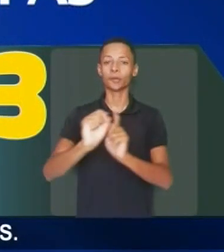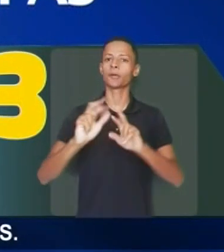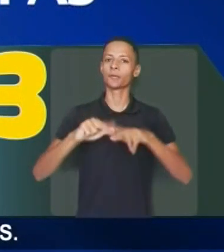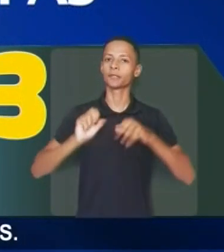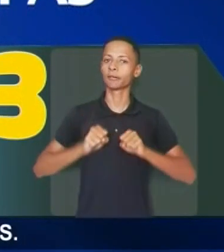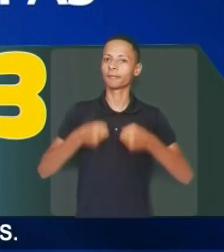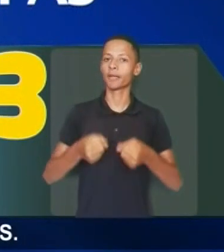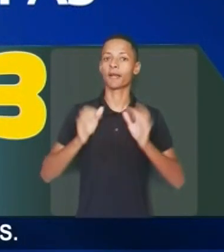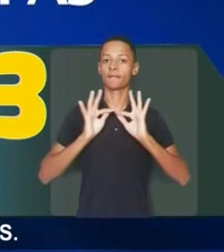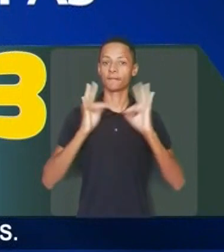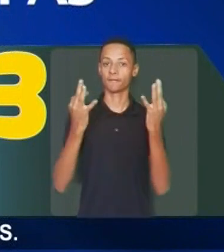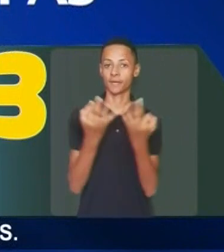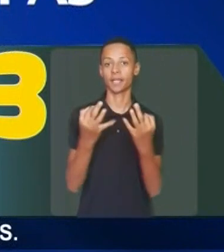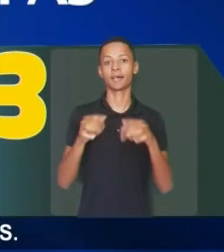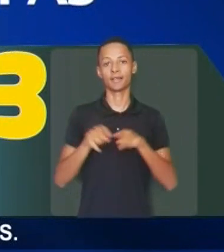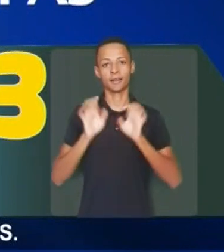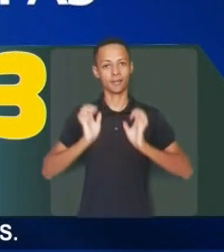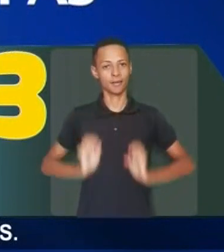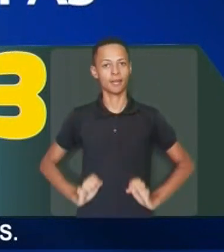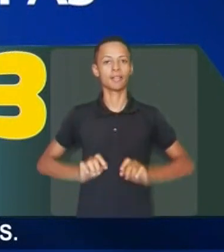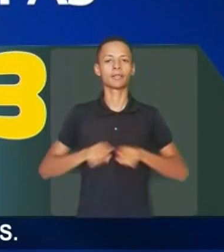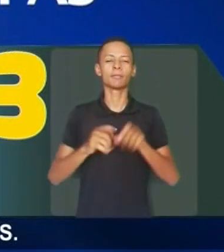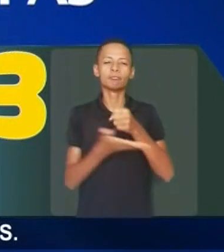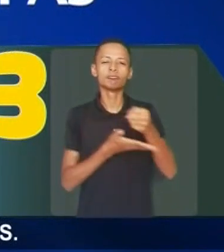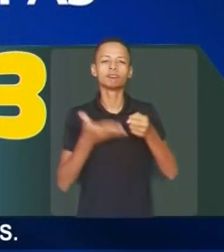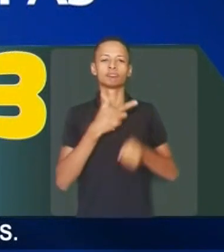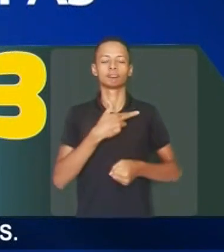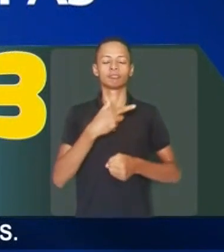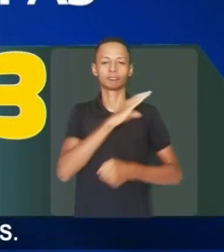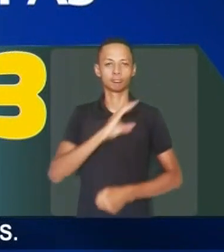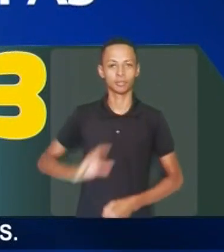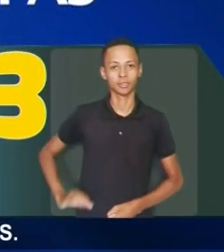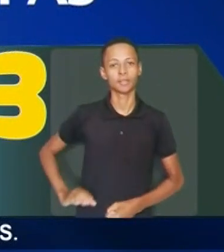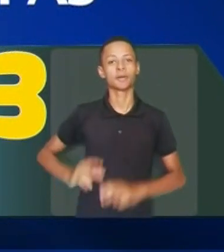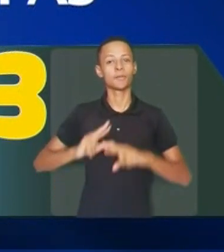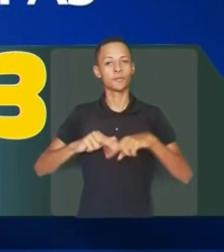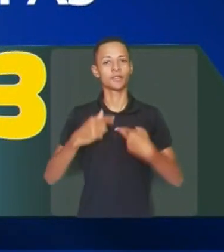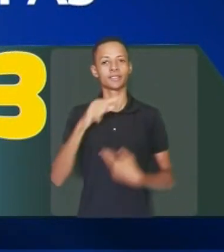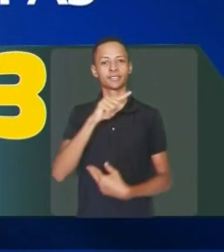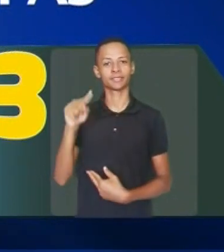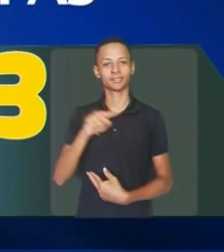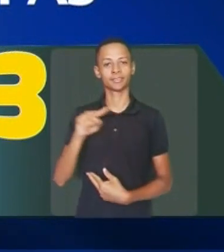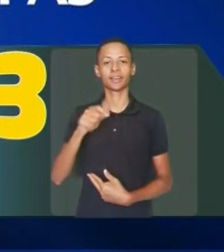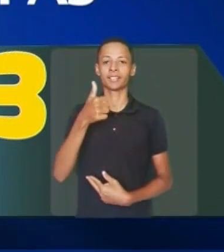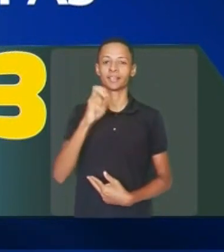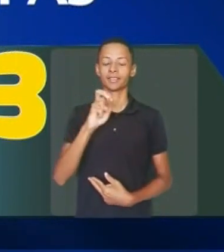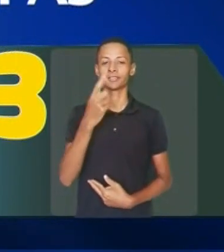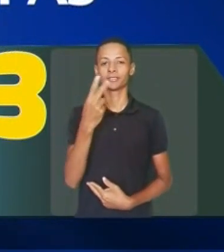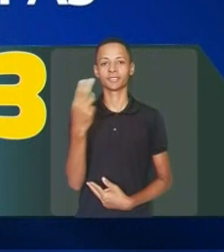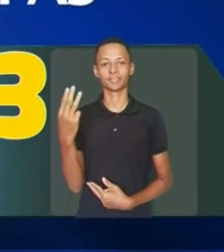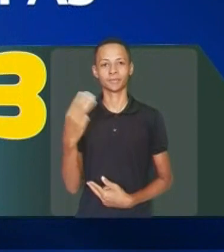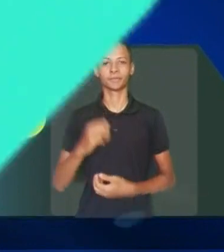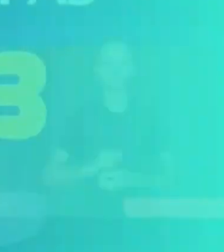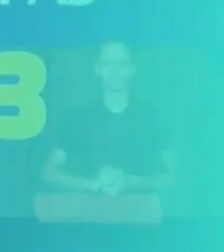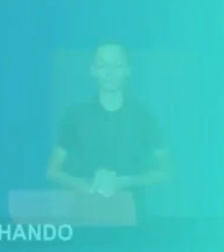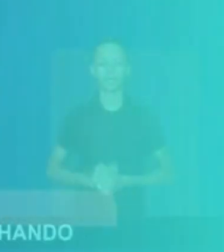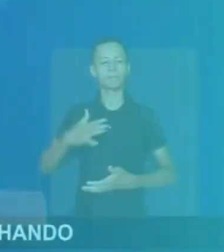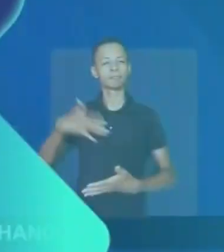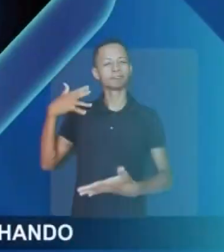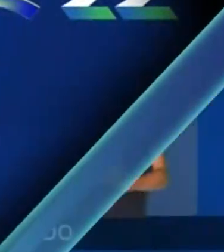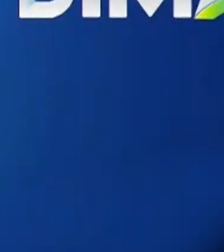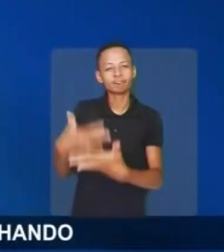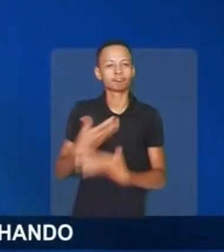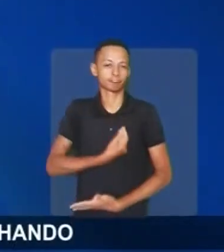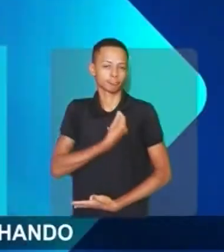Em defesa da família, da ética e dos princípios cristãos. Zé das Poupas, 15123. Minha